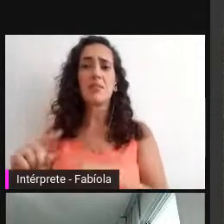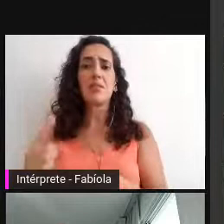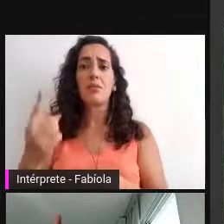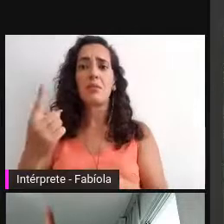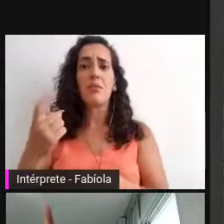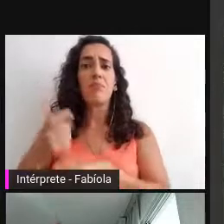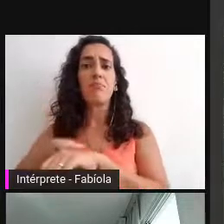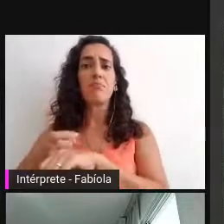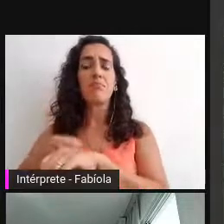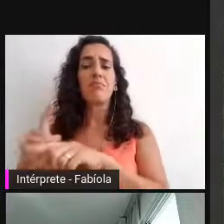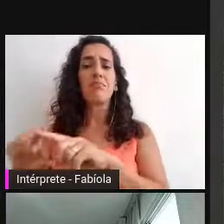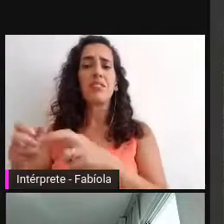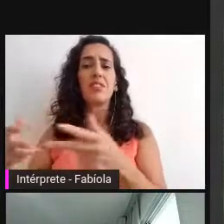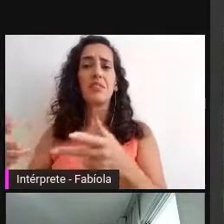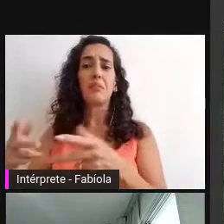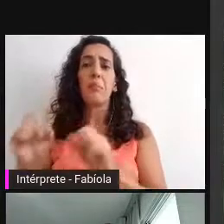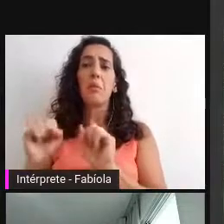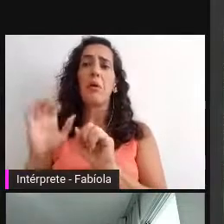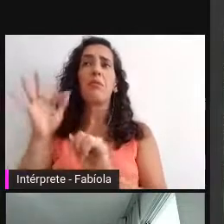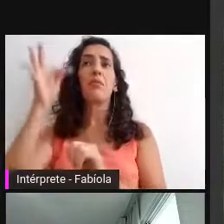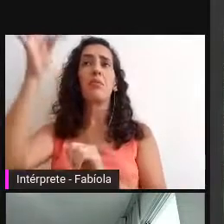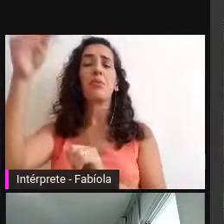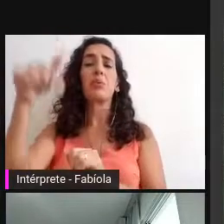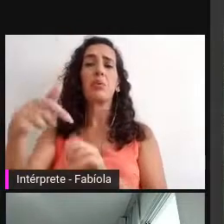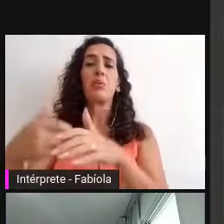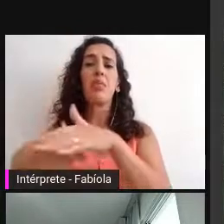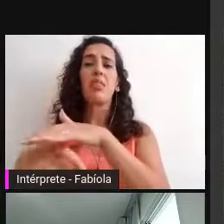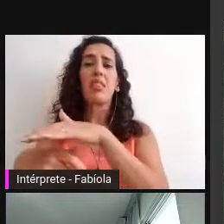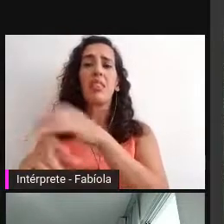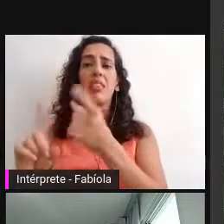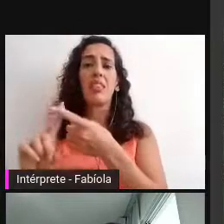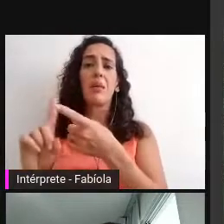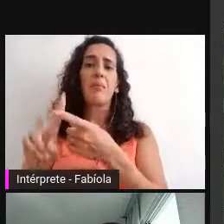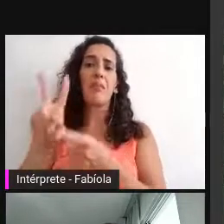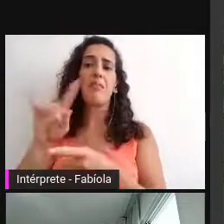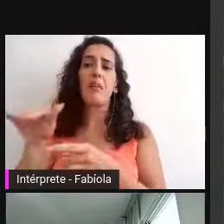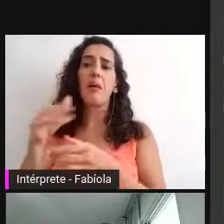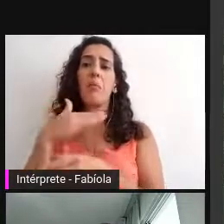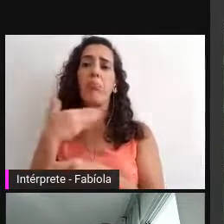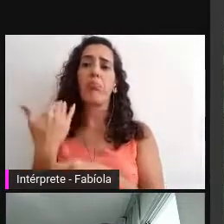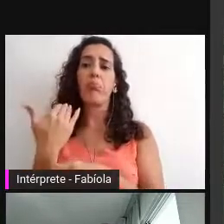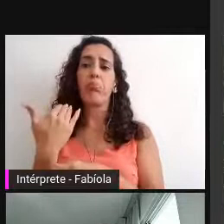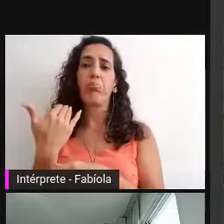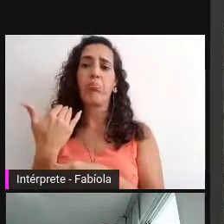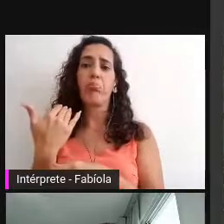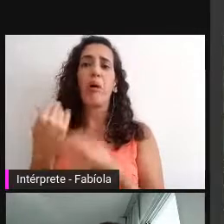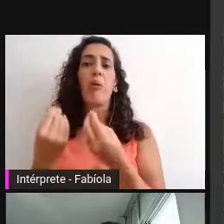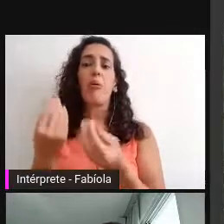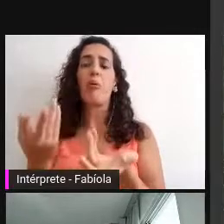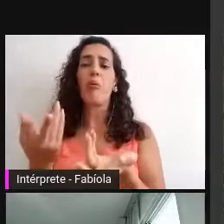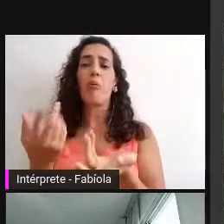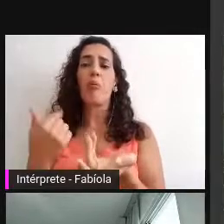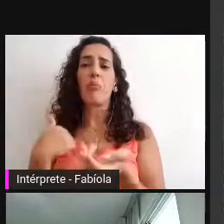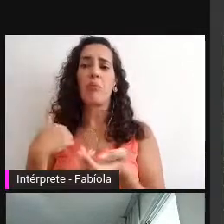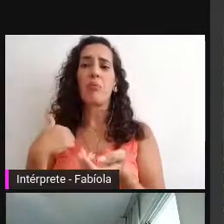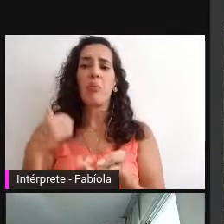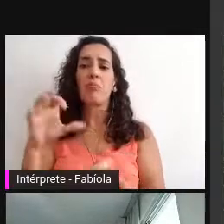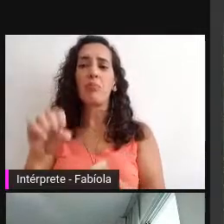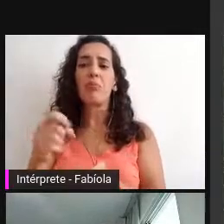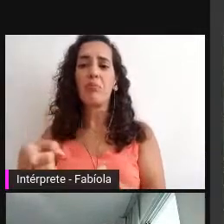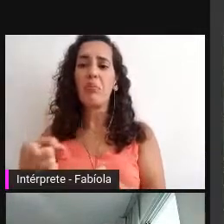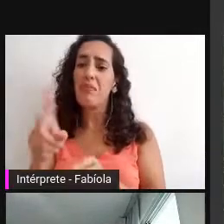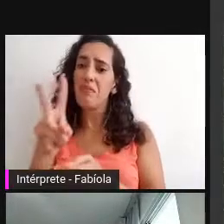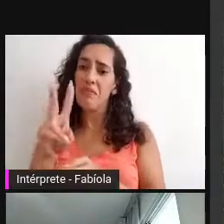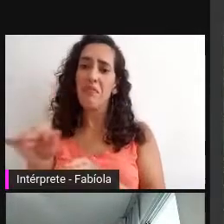Daqui a alguns anos, aquele DVD vai morrer, vai falecer o suporte, vai obsolescer